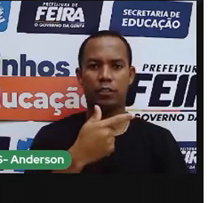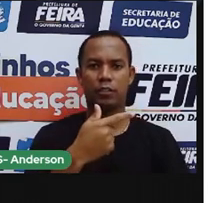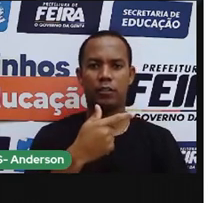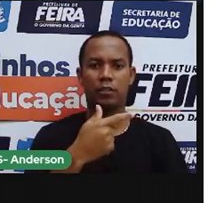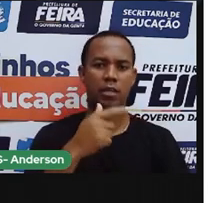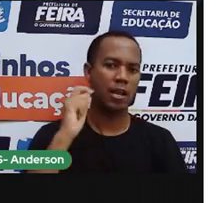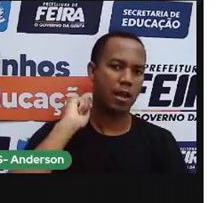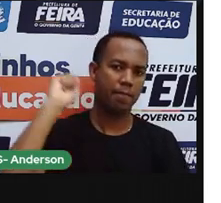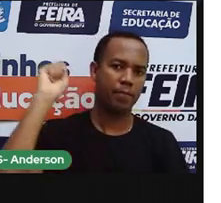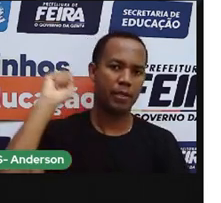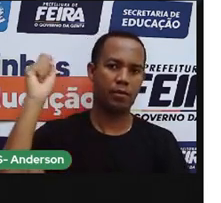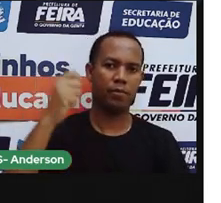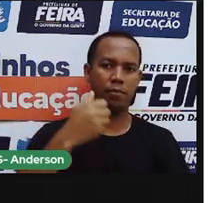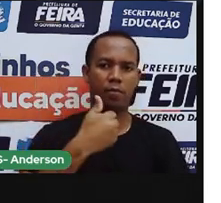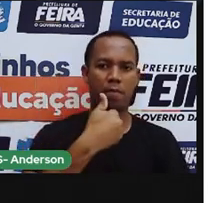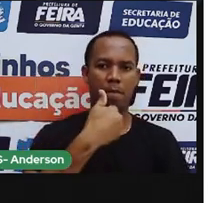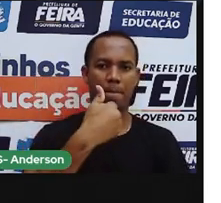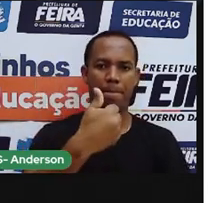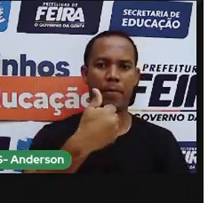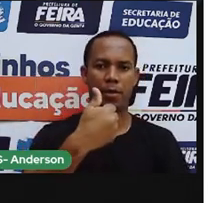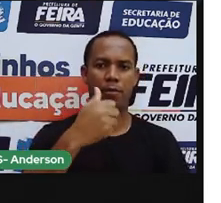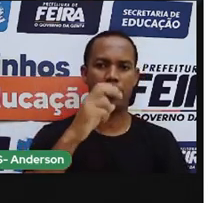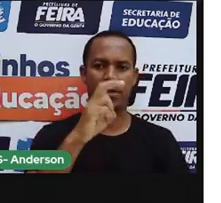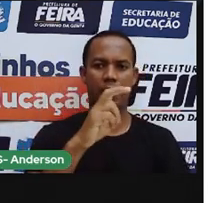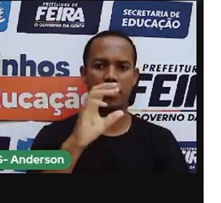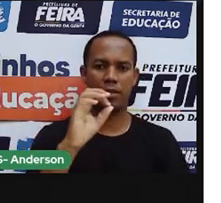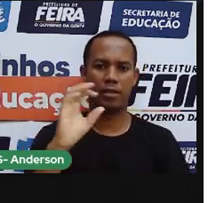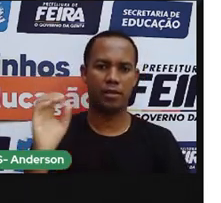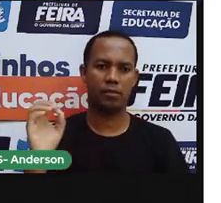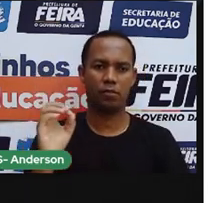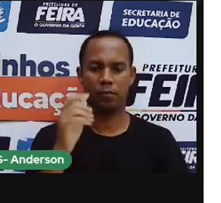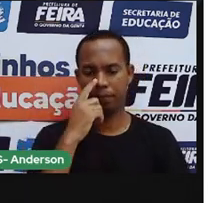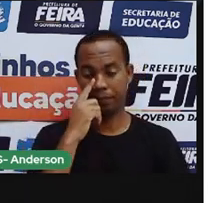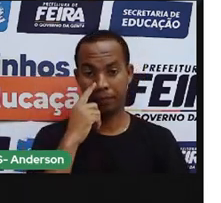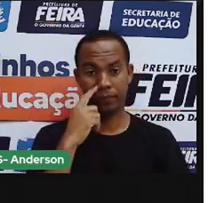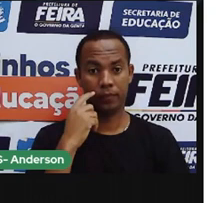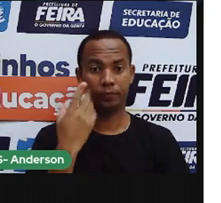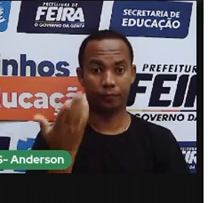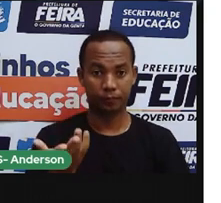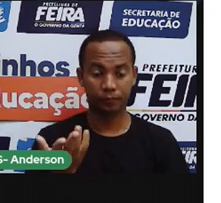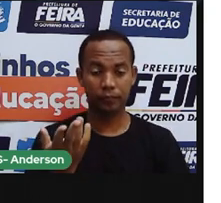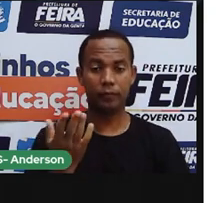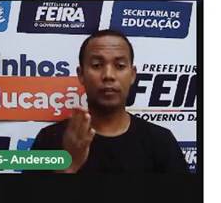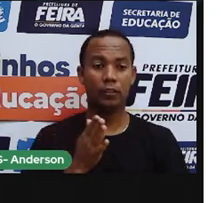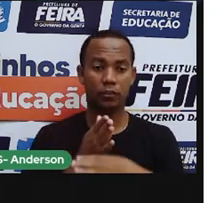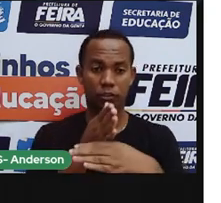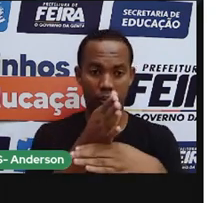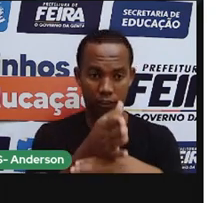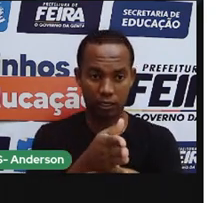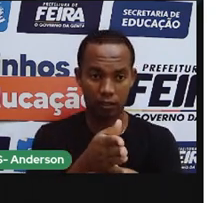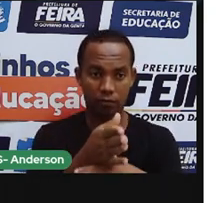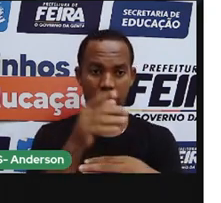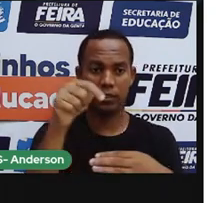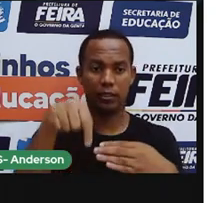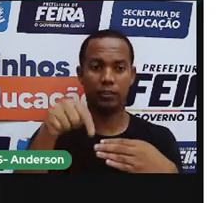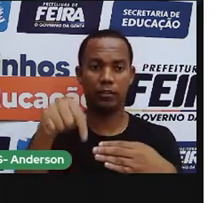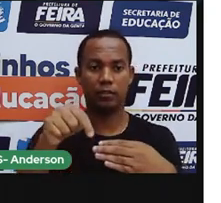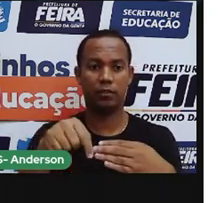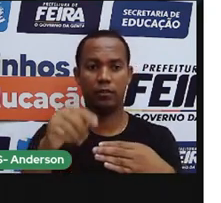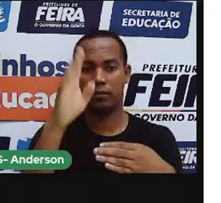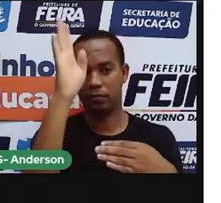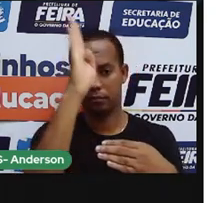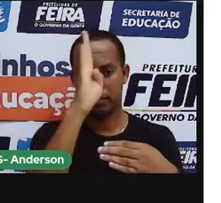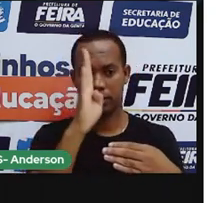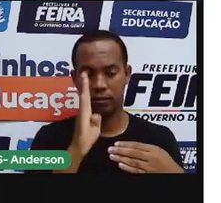1500. Então, no dia 22 de abril de 1500, eles chegaram aqui e pisaram,